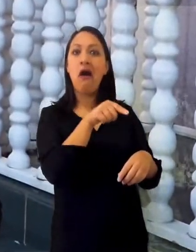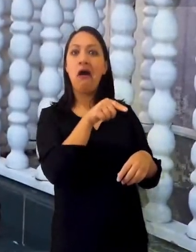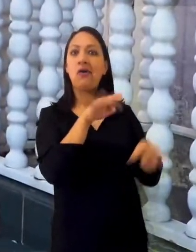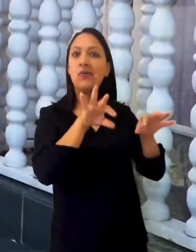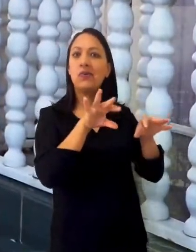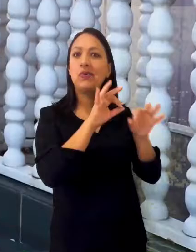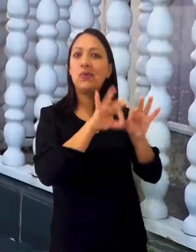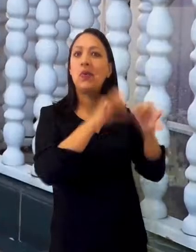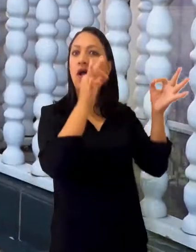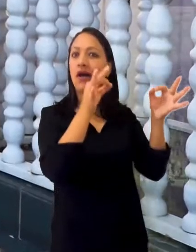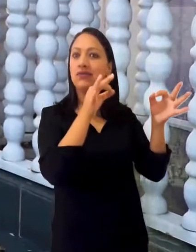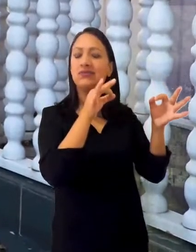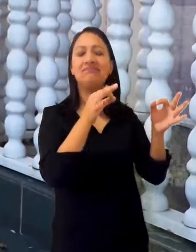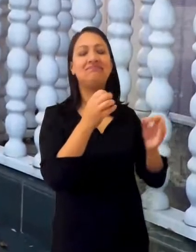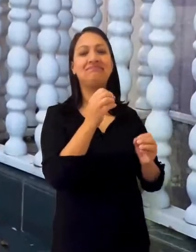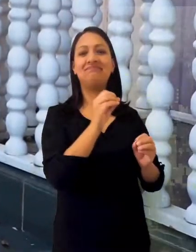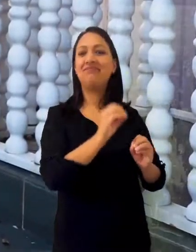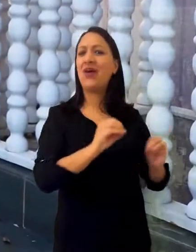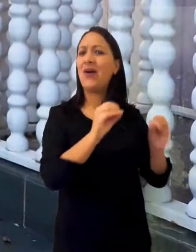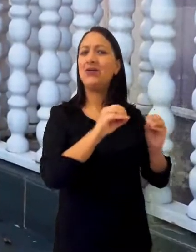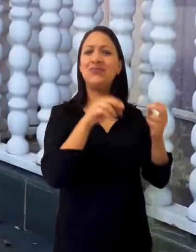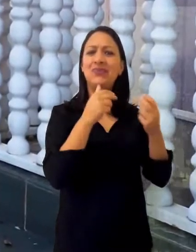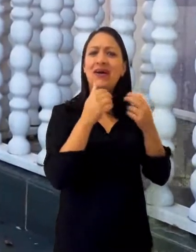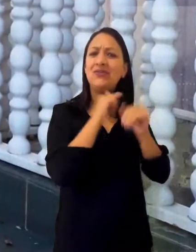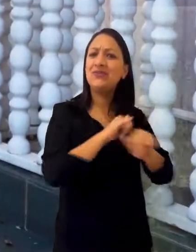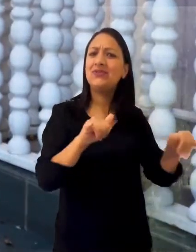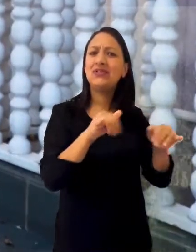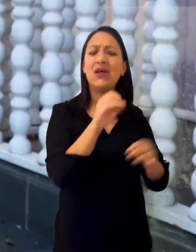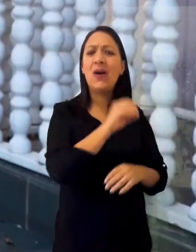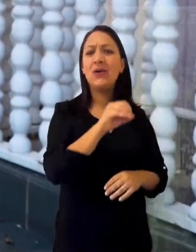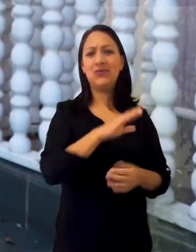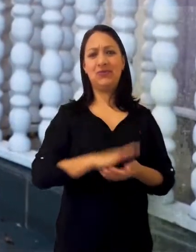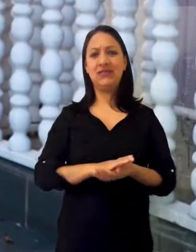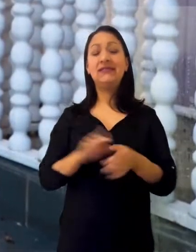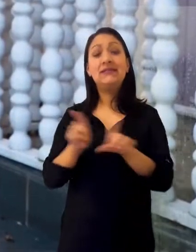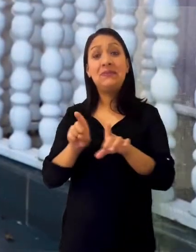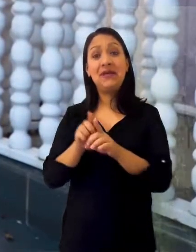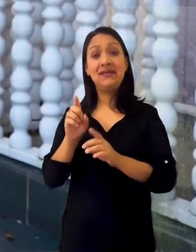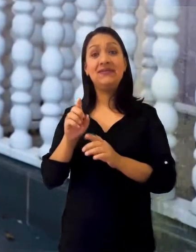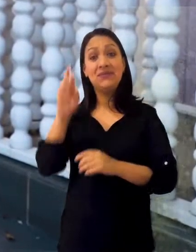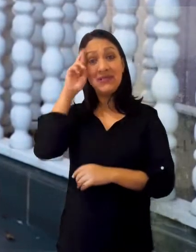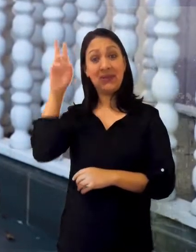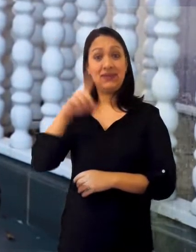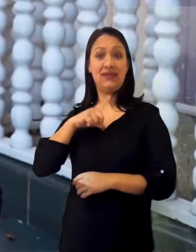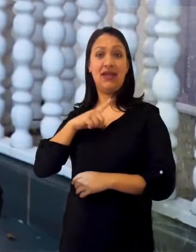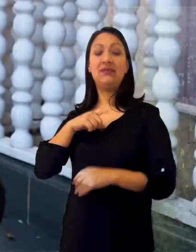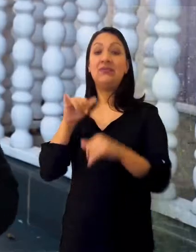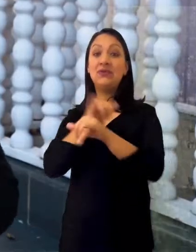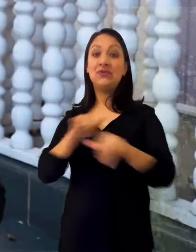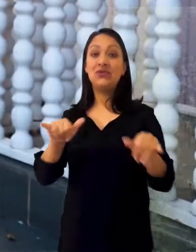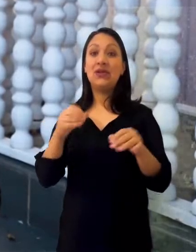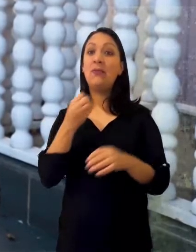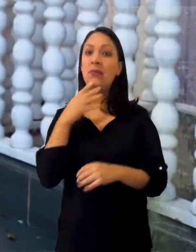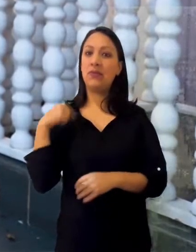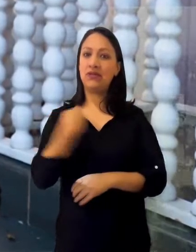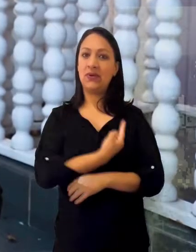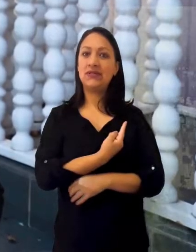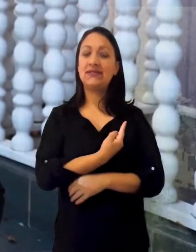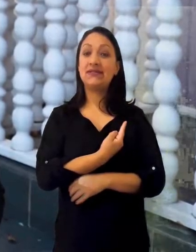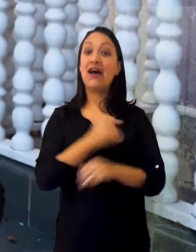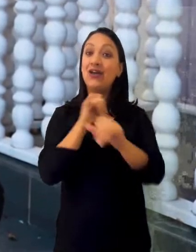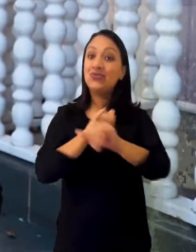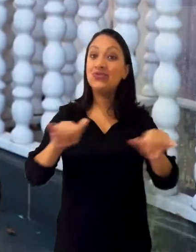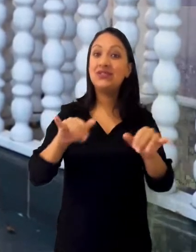E o que eu gostaria de compartilhar nessa manhã é que Deus tem uma boa notícia para nós, a notícia da salvação.